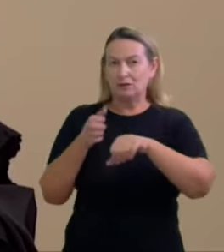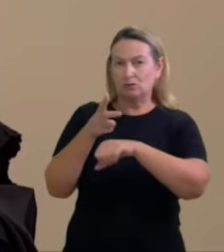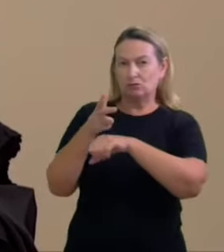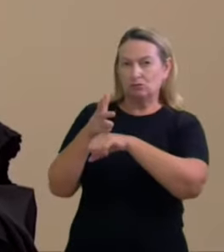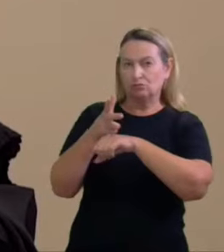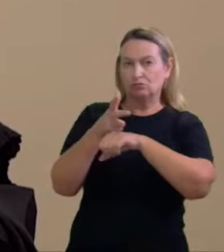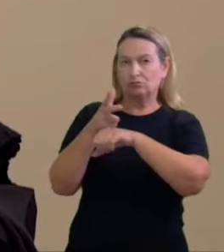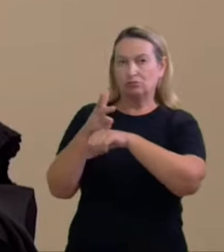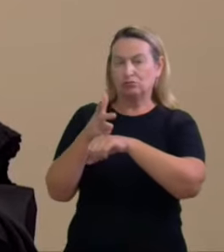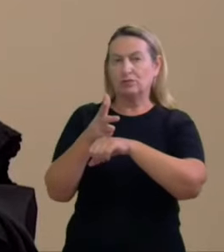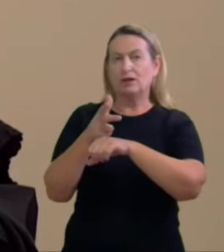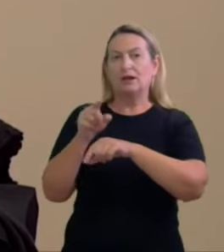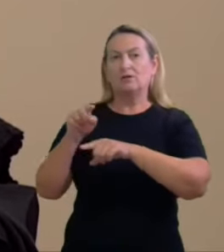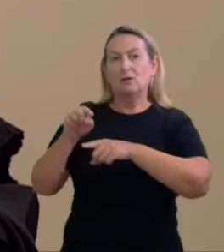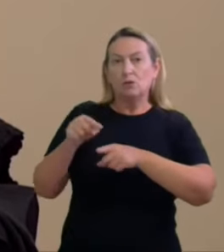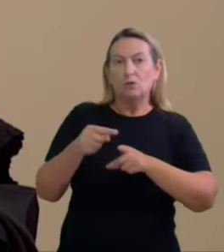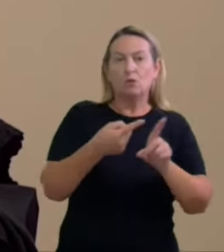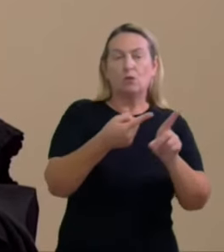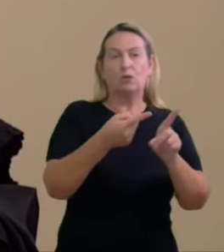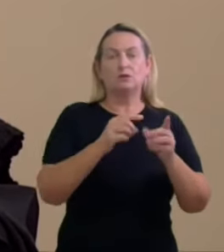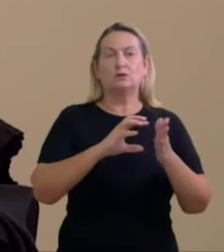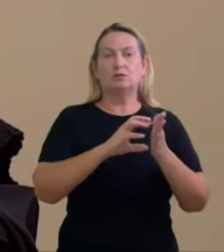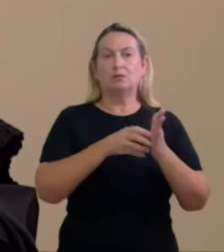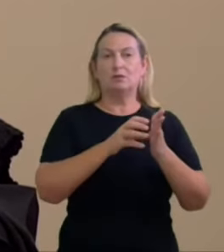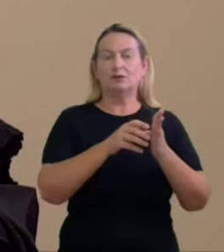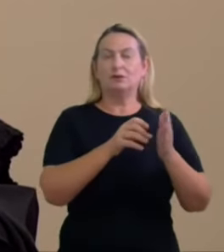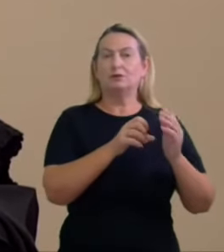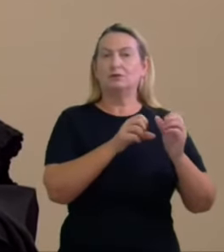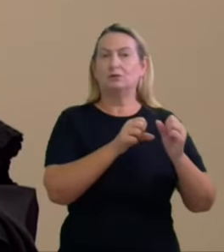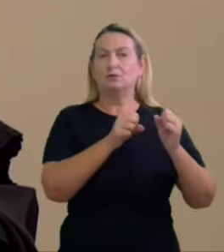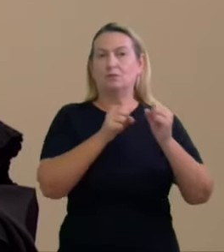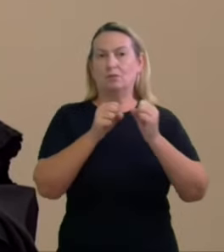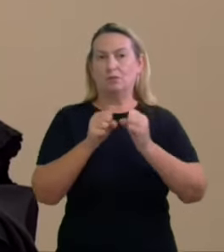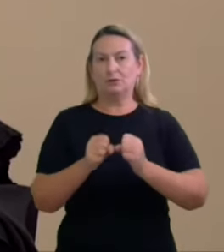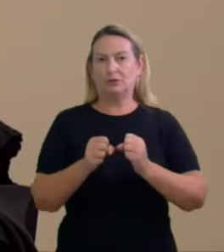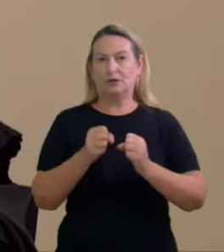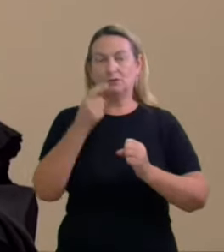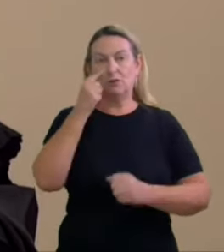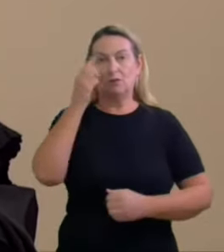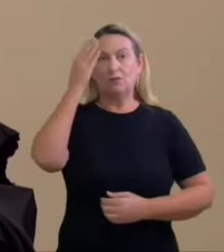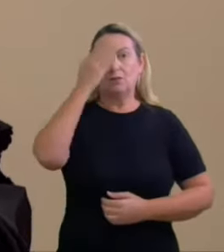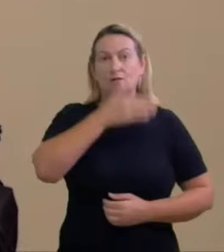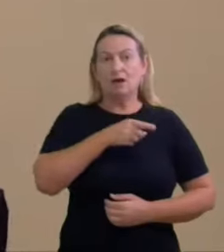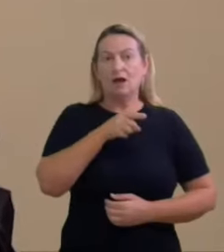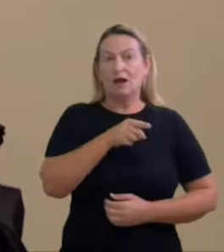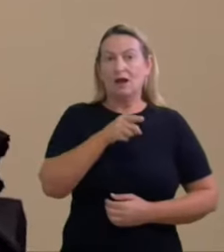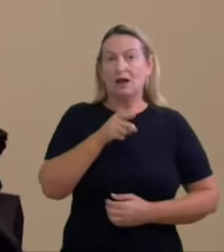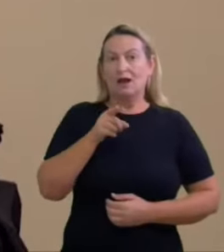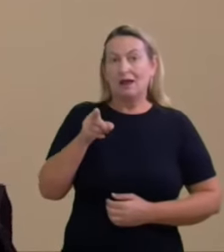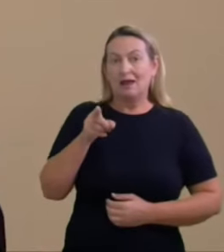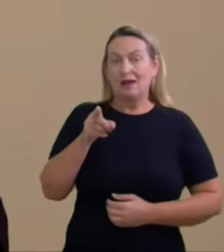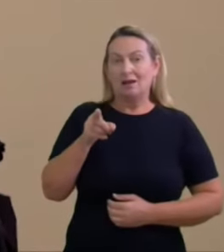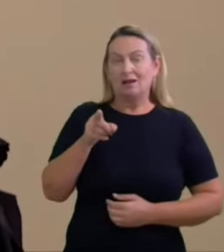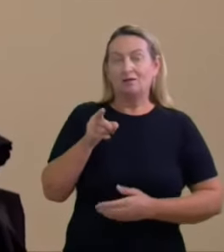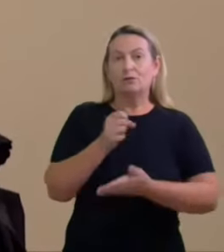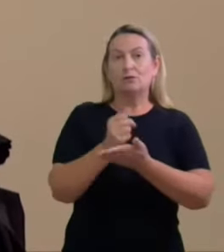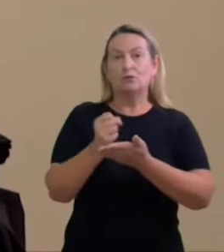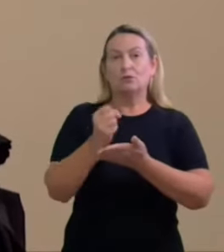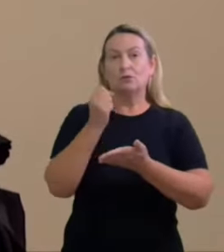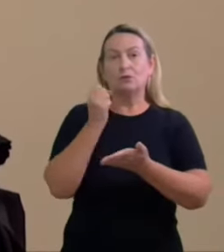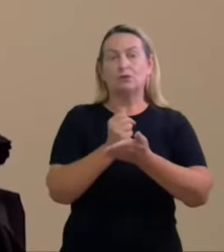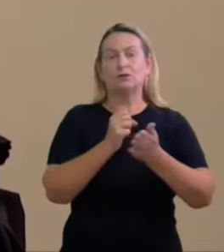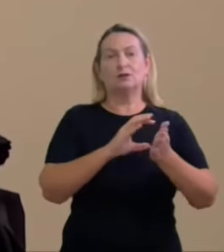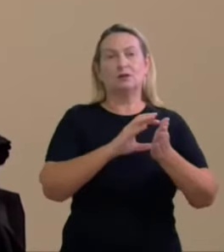contra o Podemos pretendendo comprovar a contratação do serviço e a cobrança judicial da dívida consta que o contrato